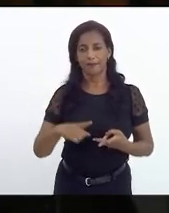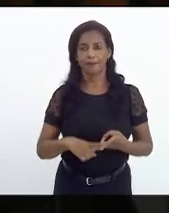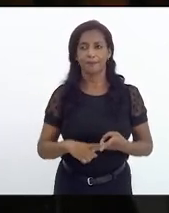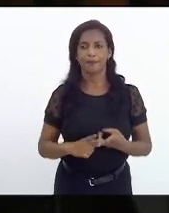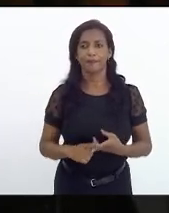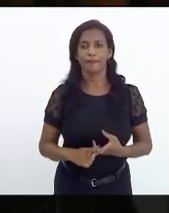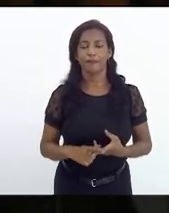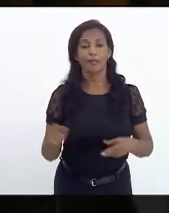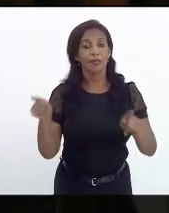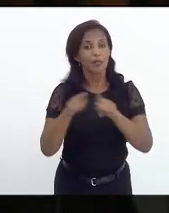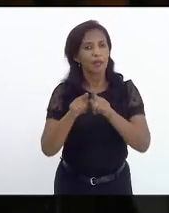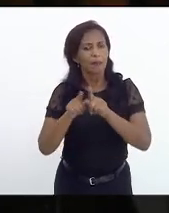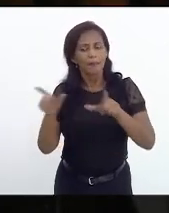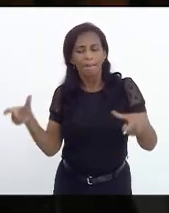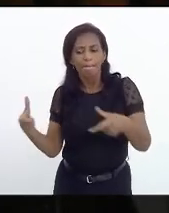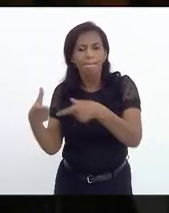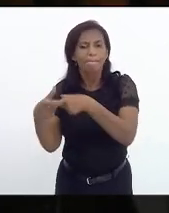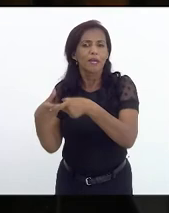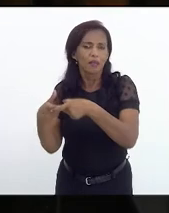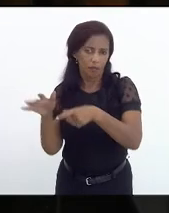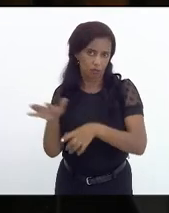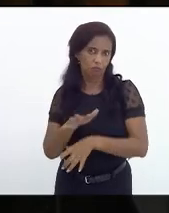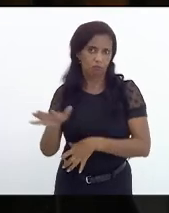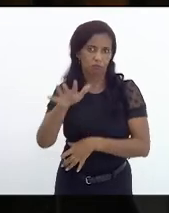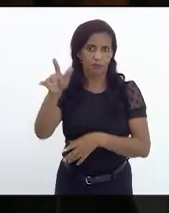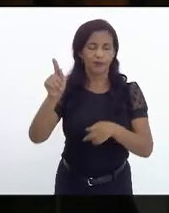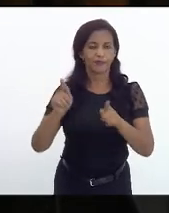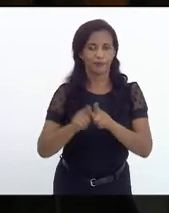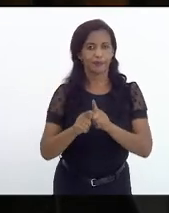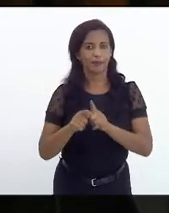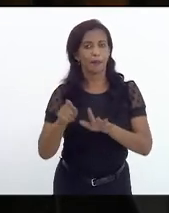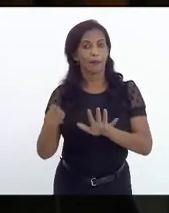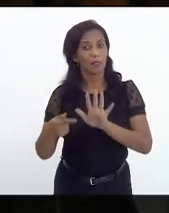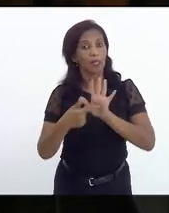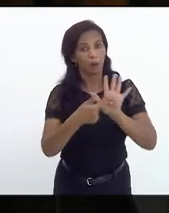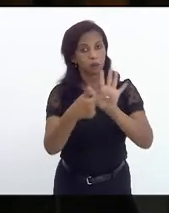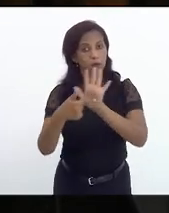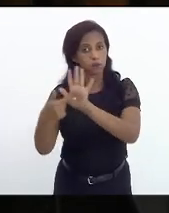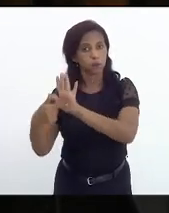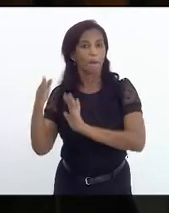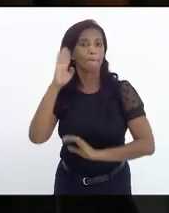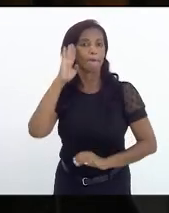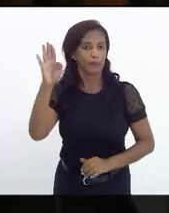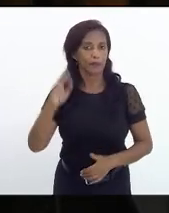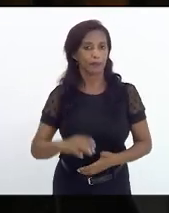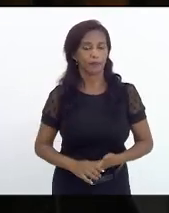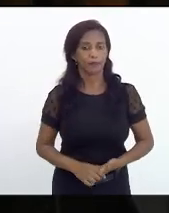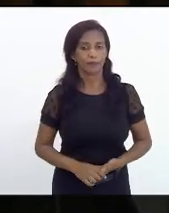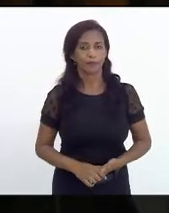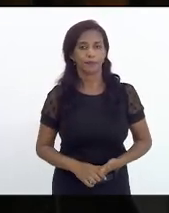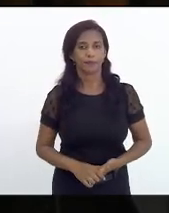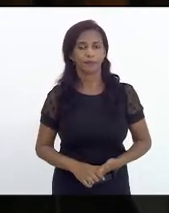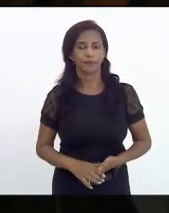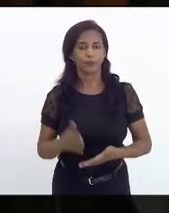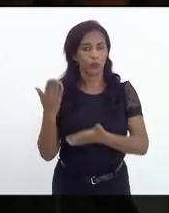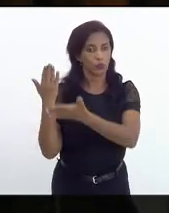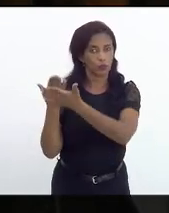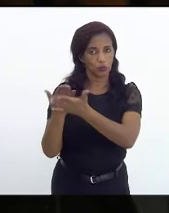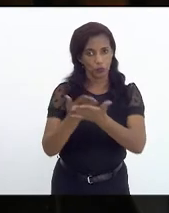além de pequenas outras favelas mas essas foram as amostras principais do estudo.